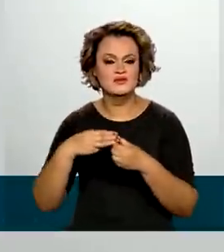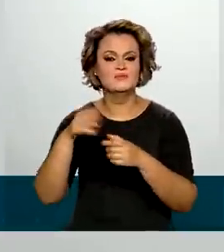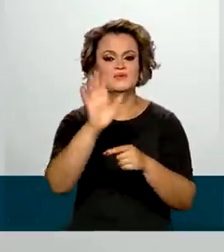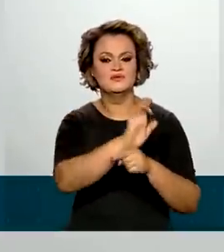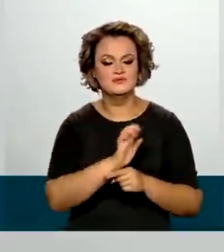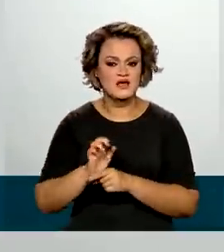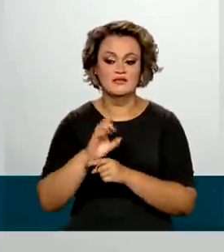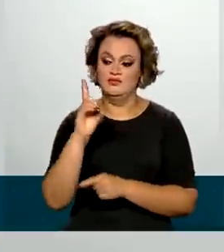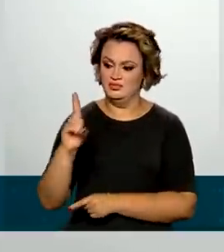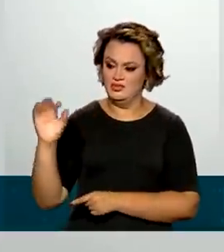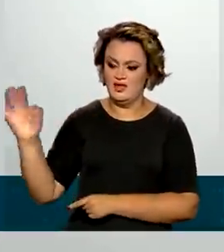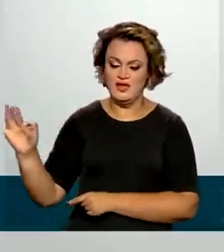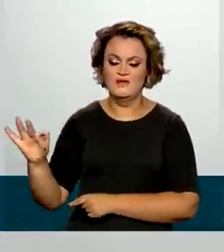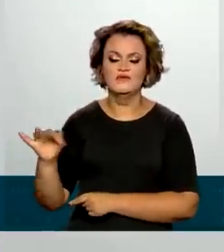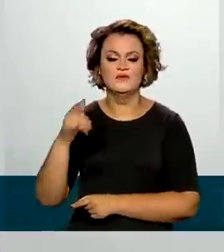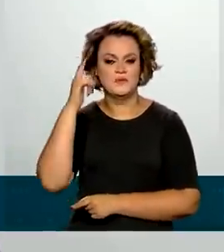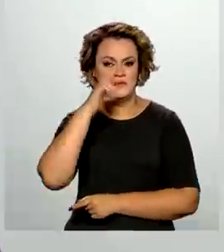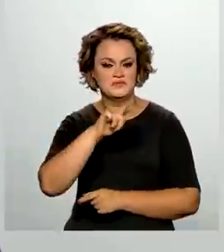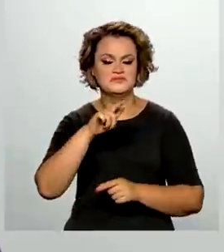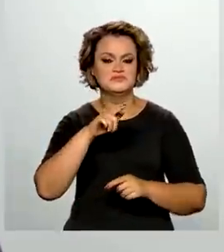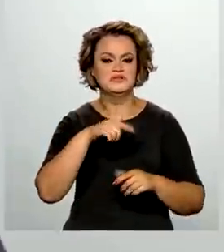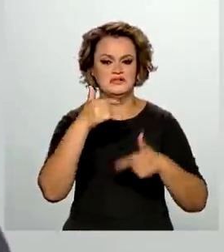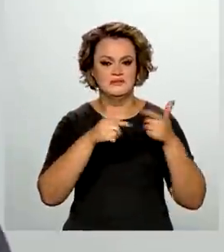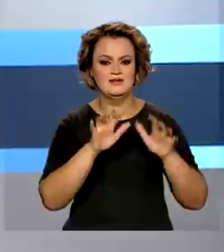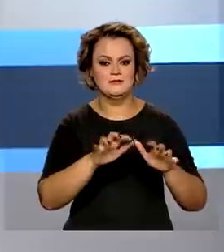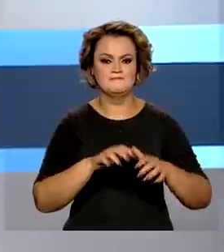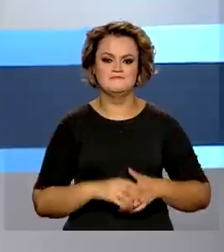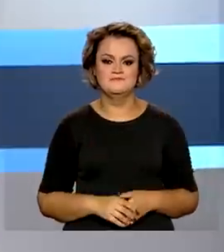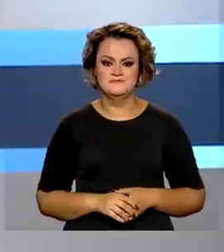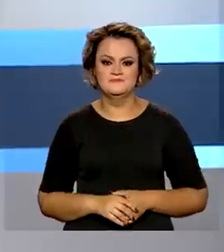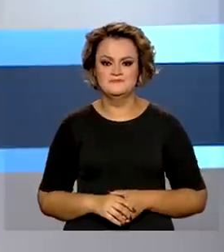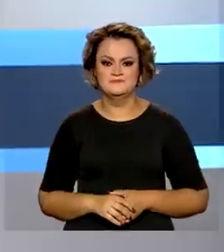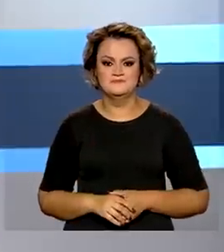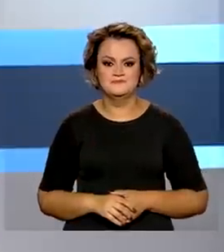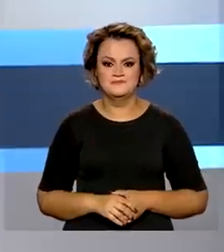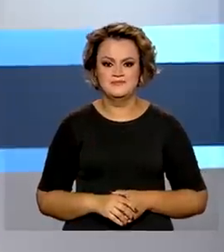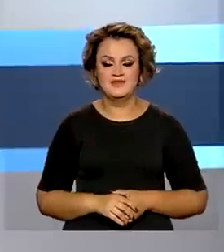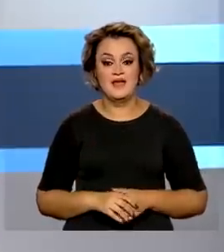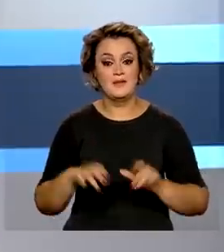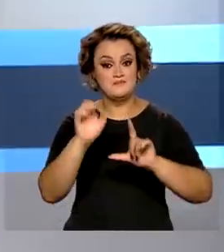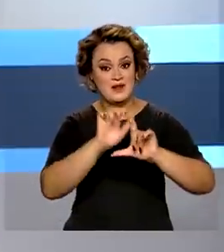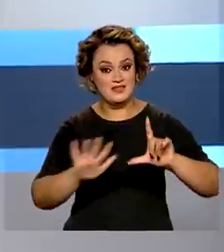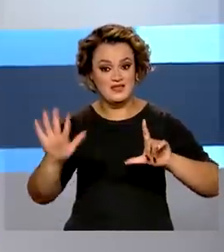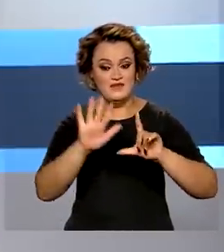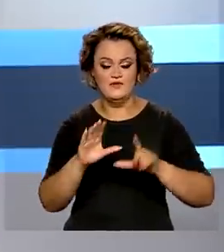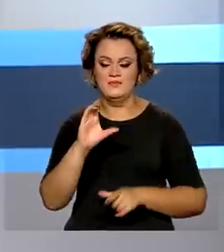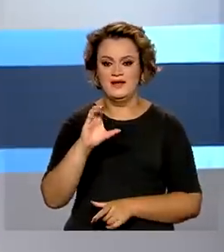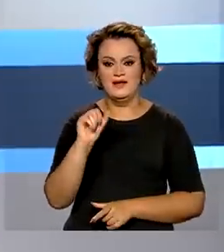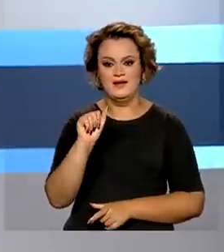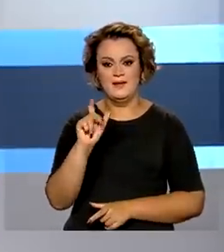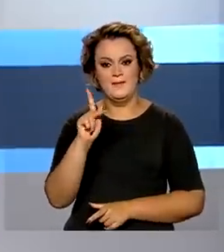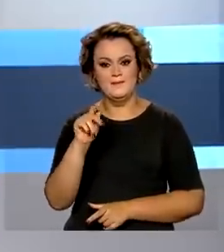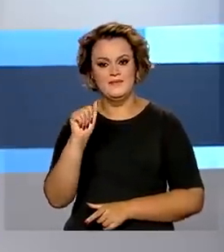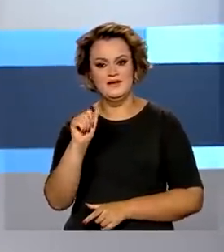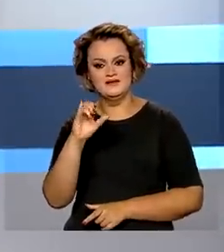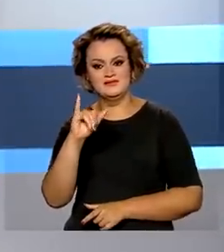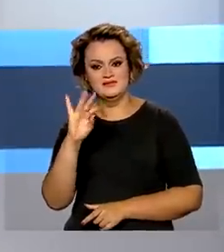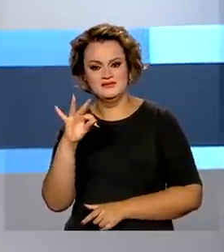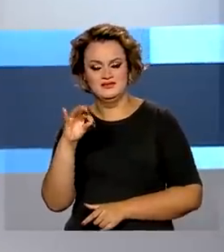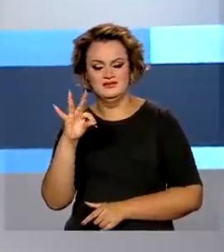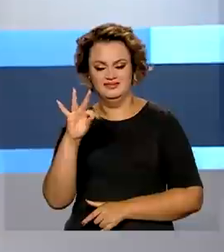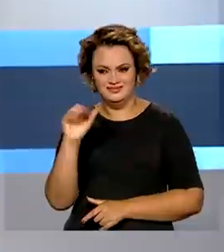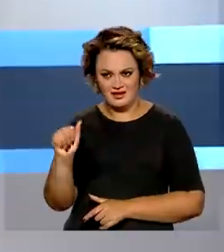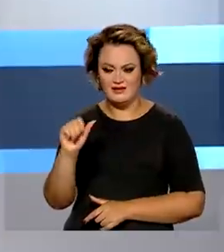estados e o Distrito Federal implementem esses equipamentos públicos. A plataforma CapacitaGov.br está oferecendo